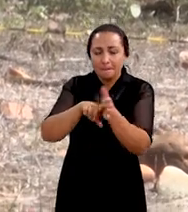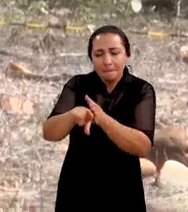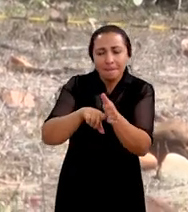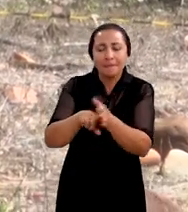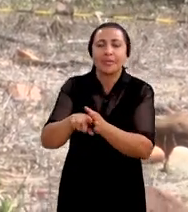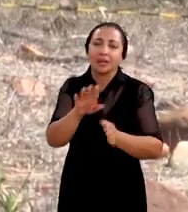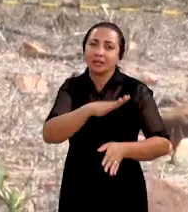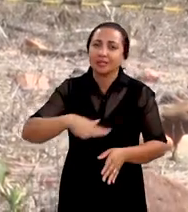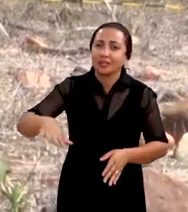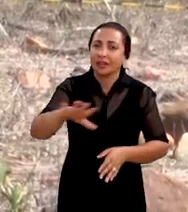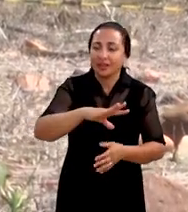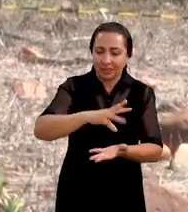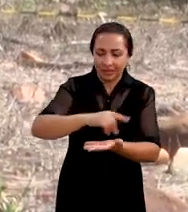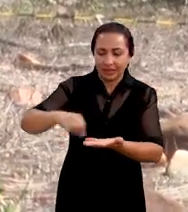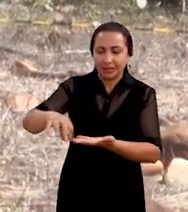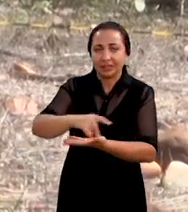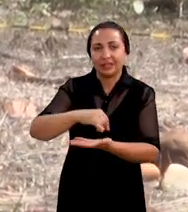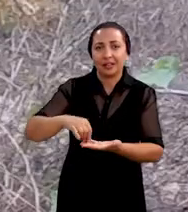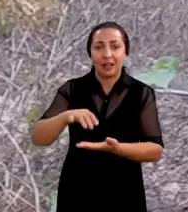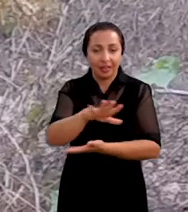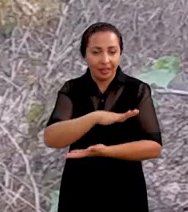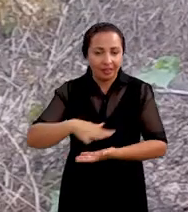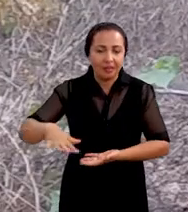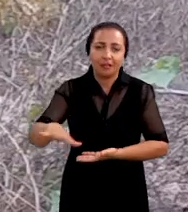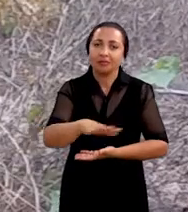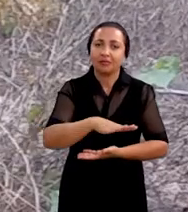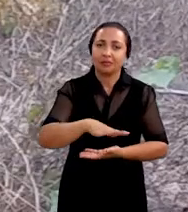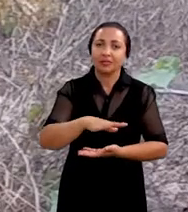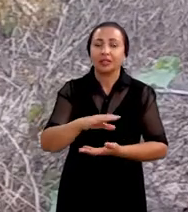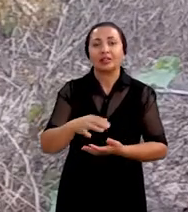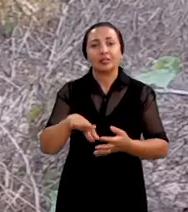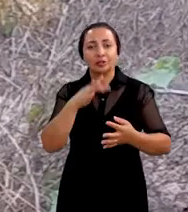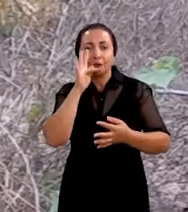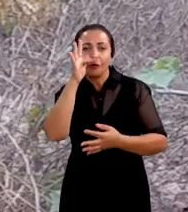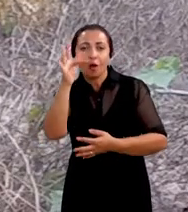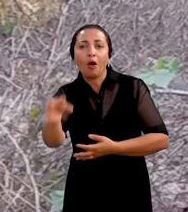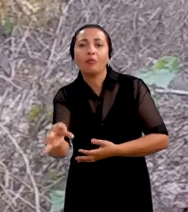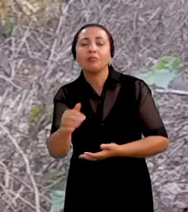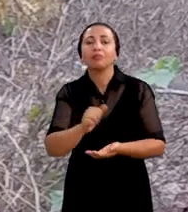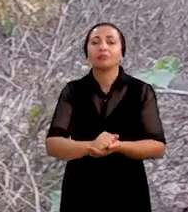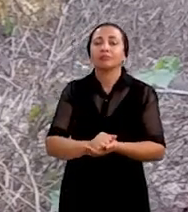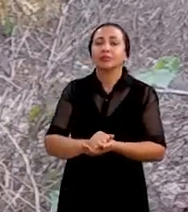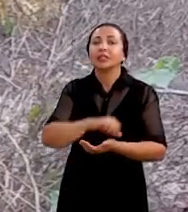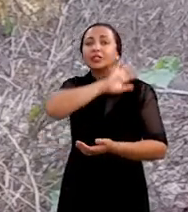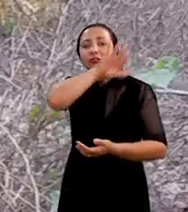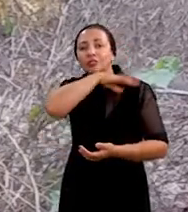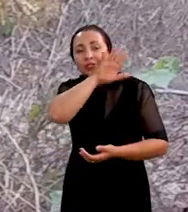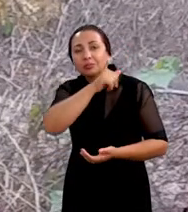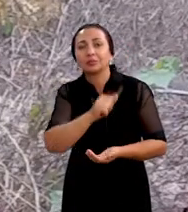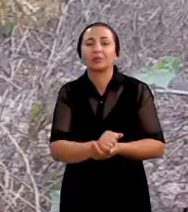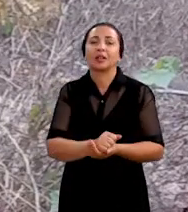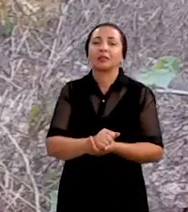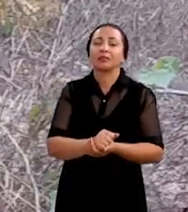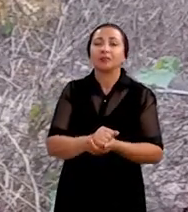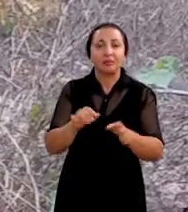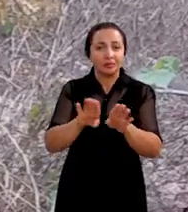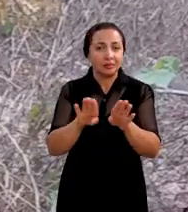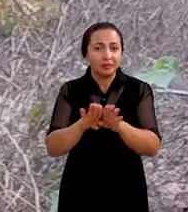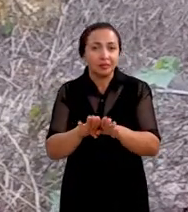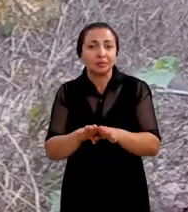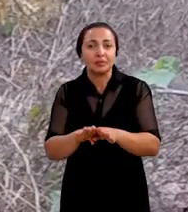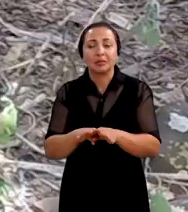sendo feitas na área de solos, na área de flora, na área de fauna e